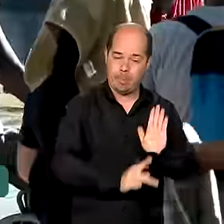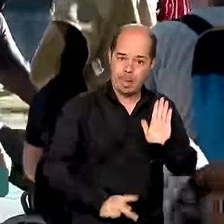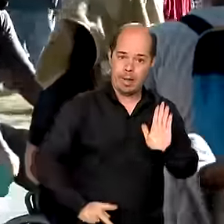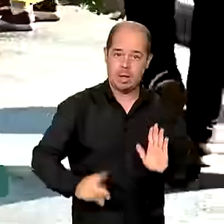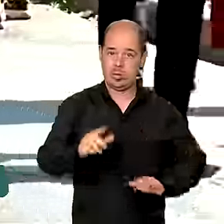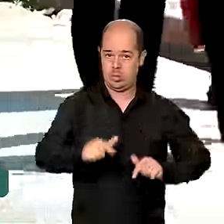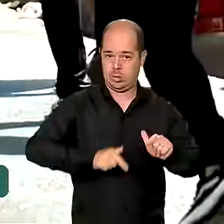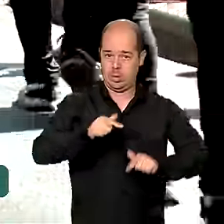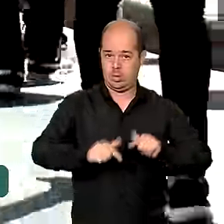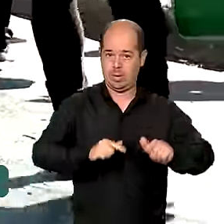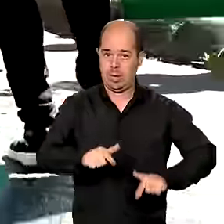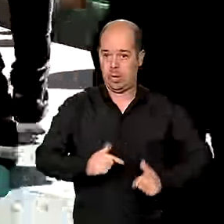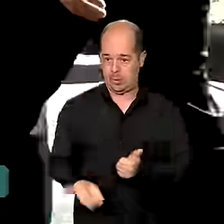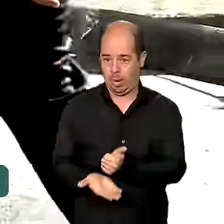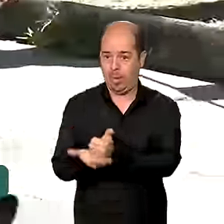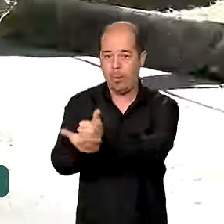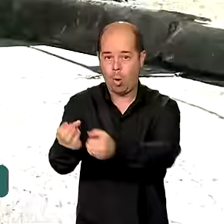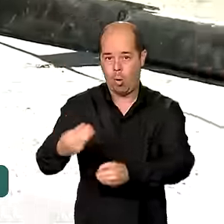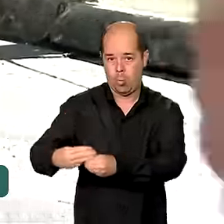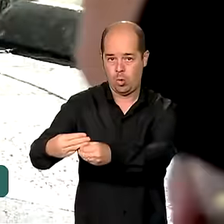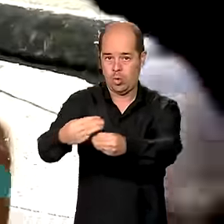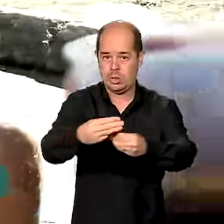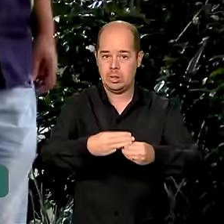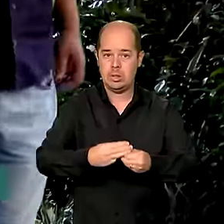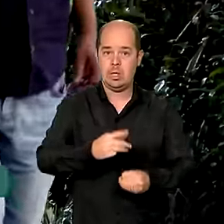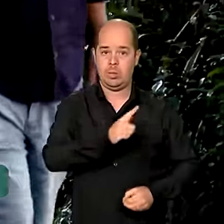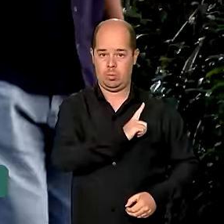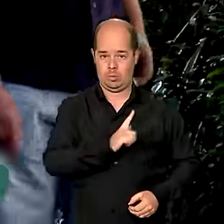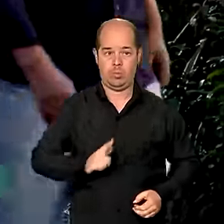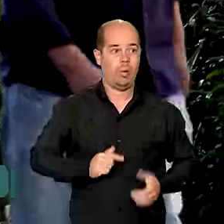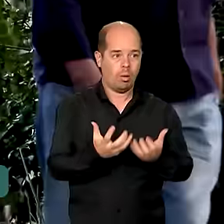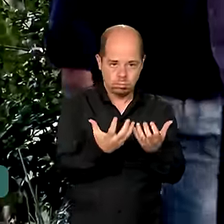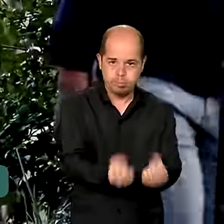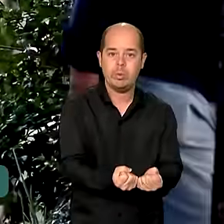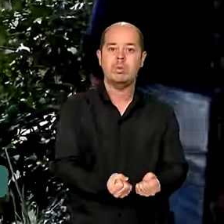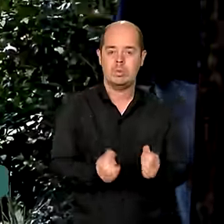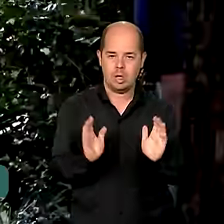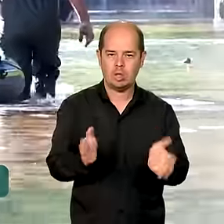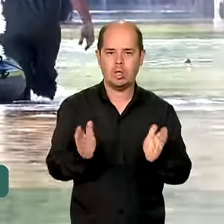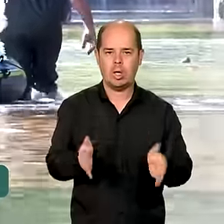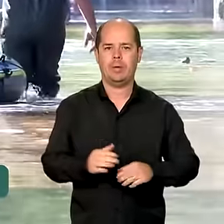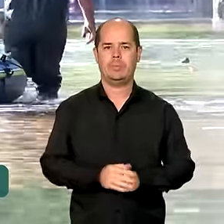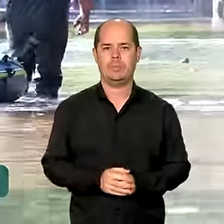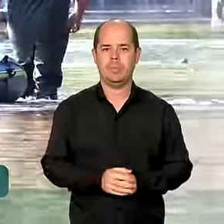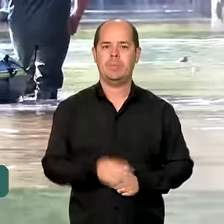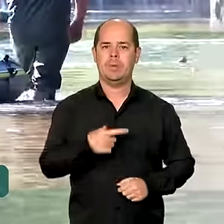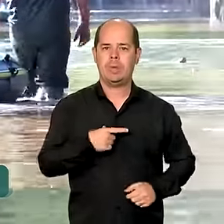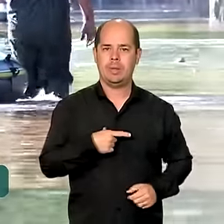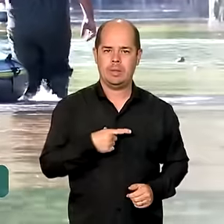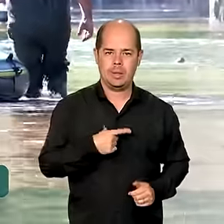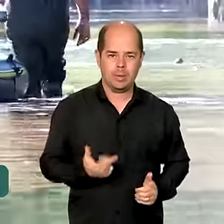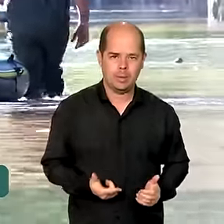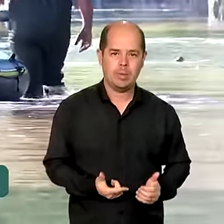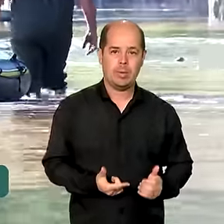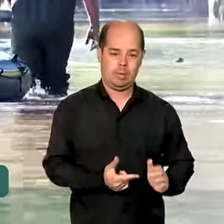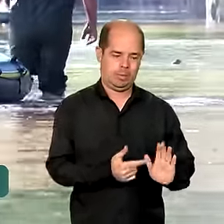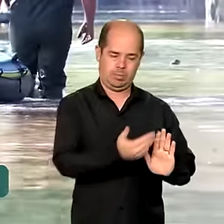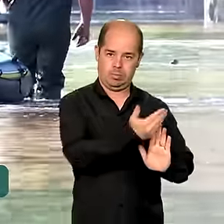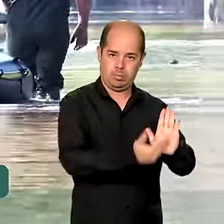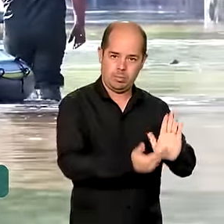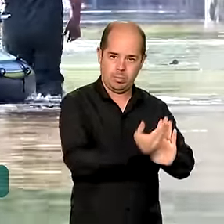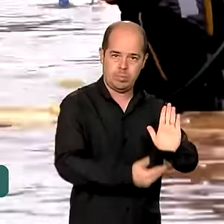atingidos pelas fortes chuvas já foram aprovados. O governo publicou uma portaria que flexibiliza os repasses